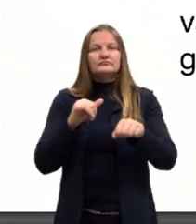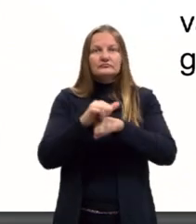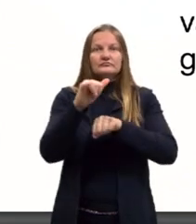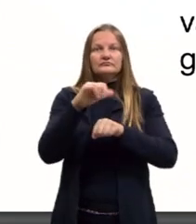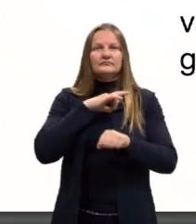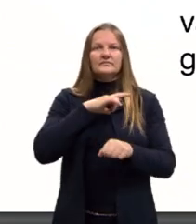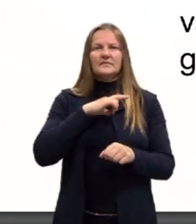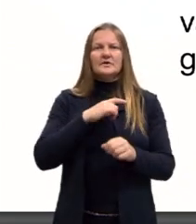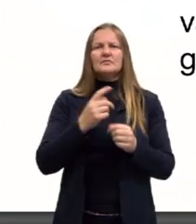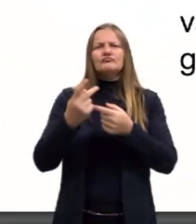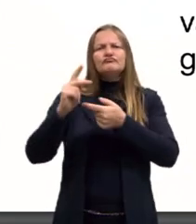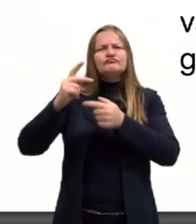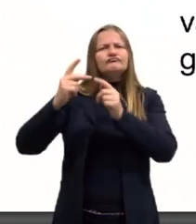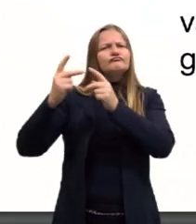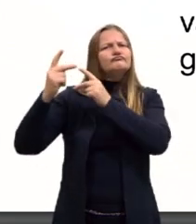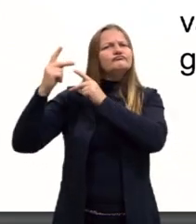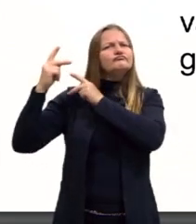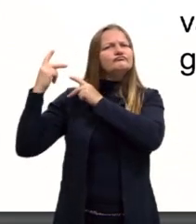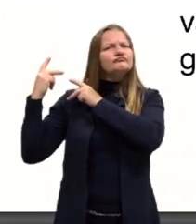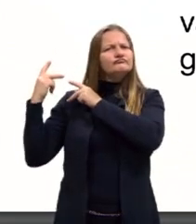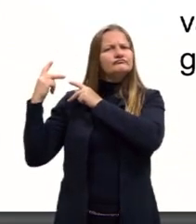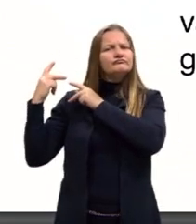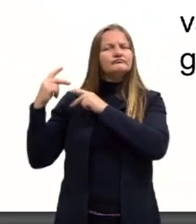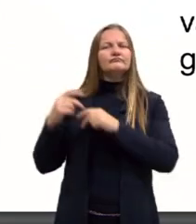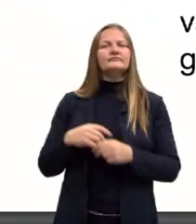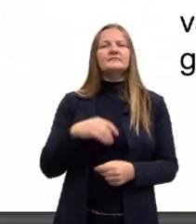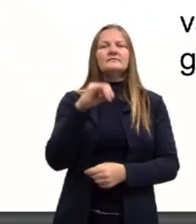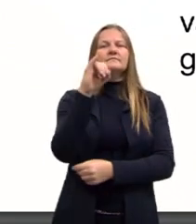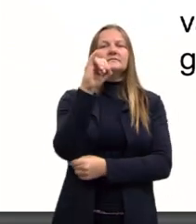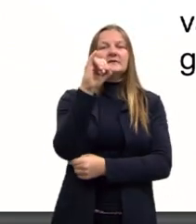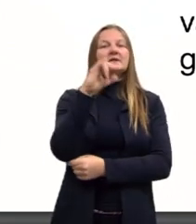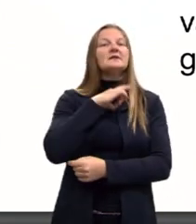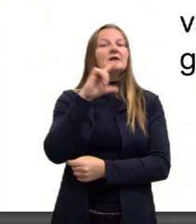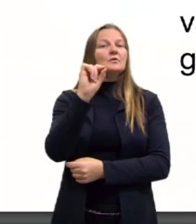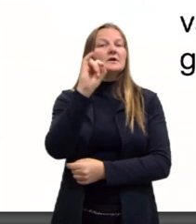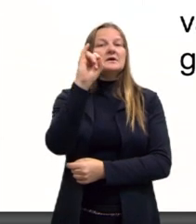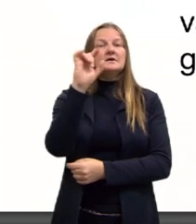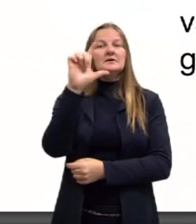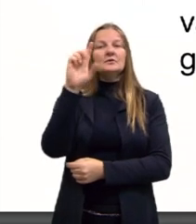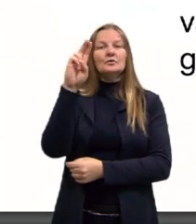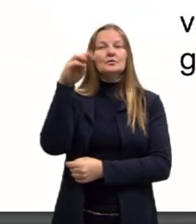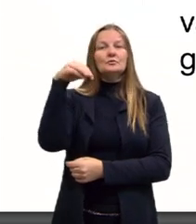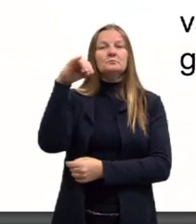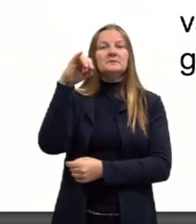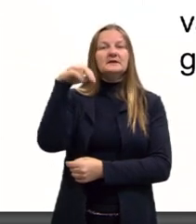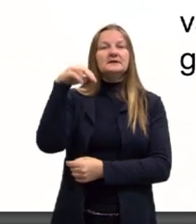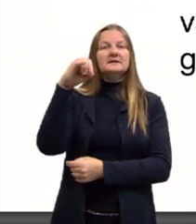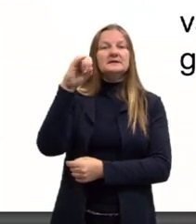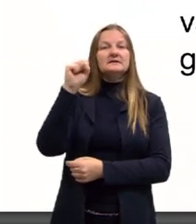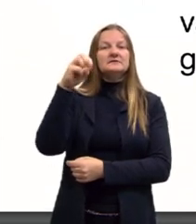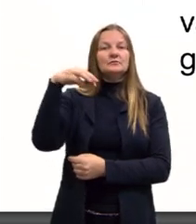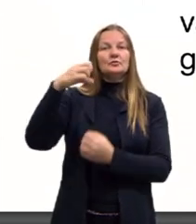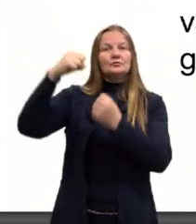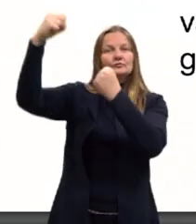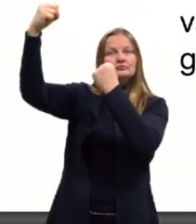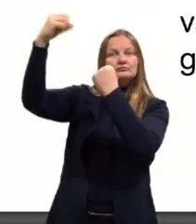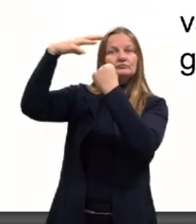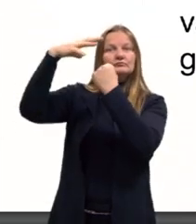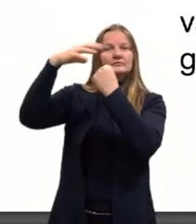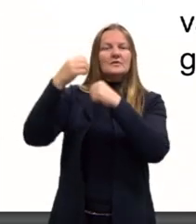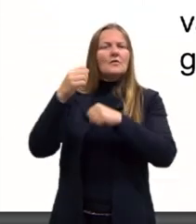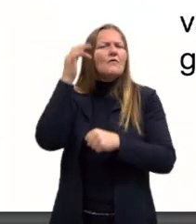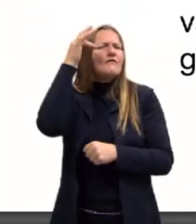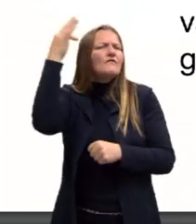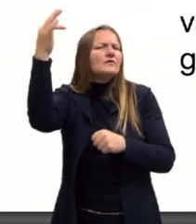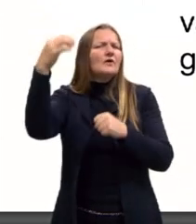uma herança muito importante, que é a do iluminismo. Então, os filósofos iluministas criticavam